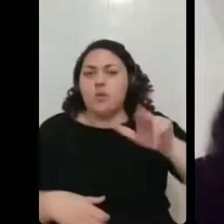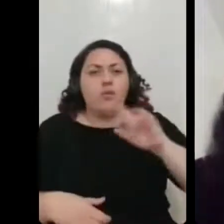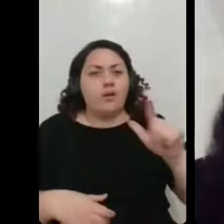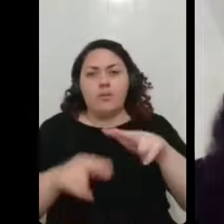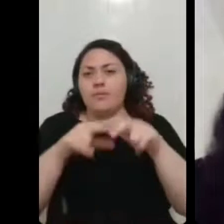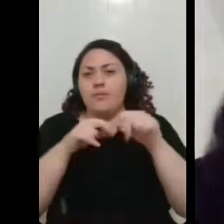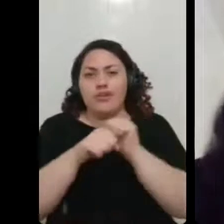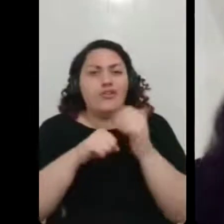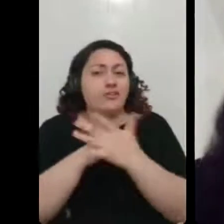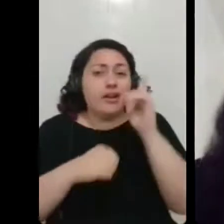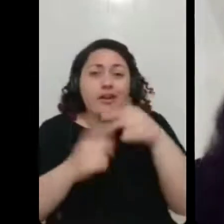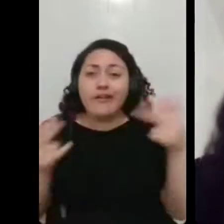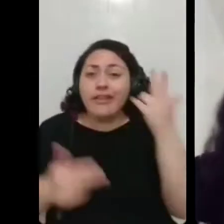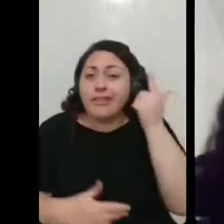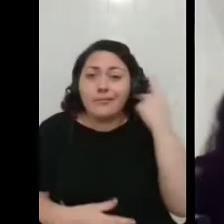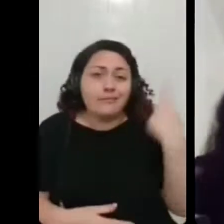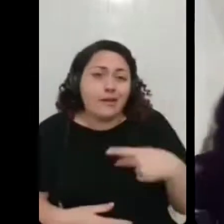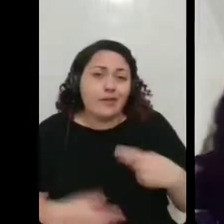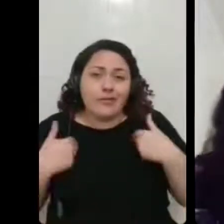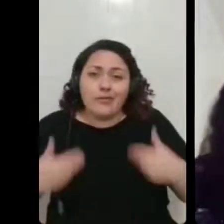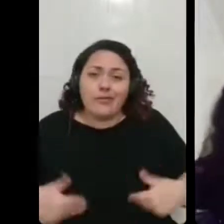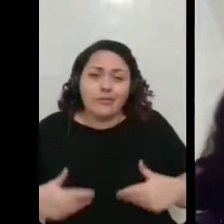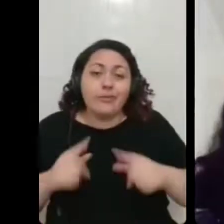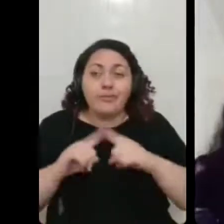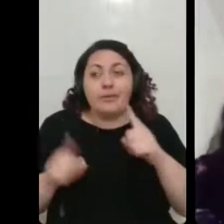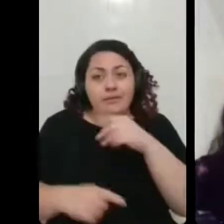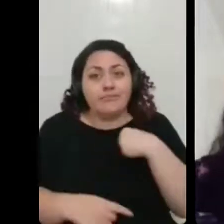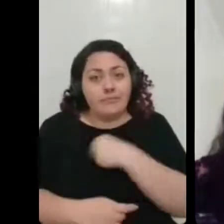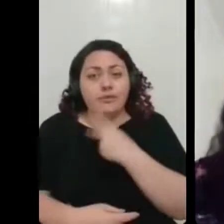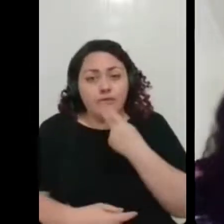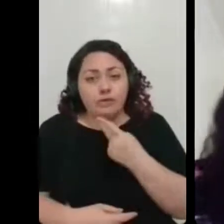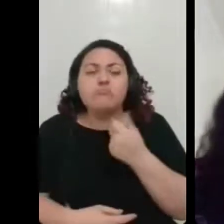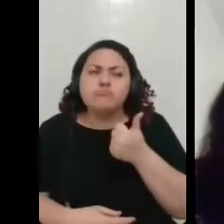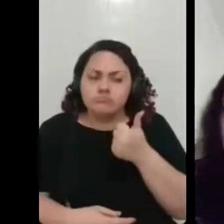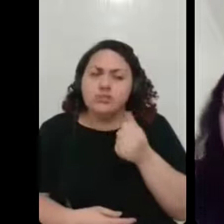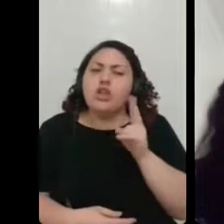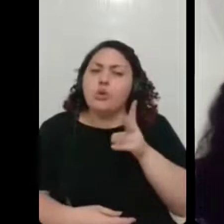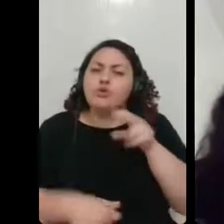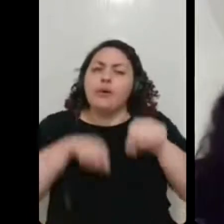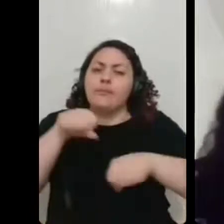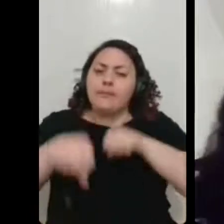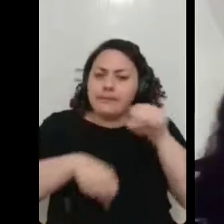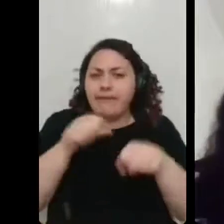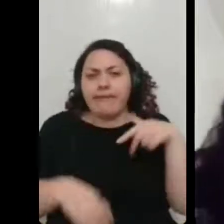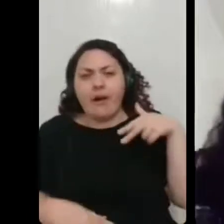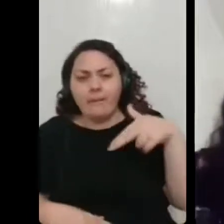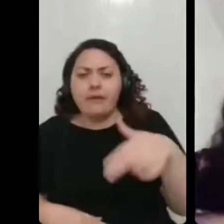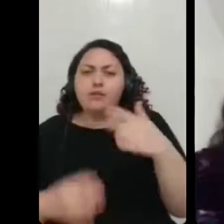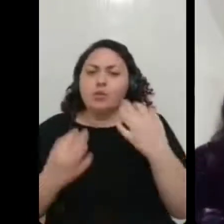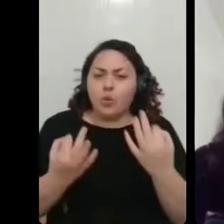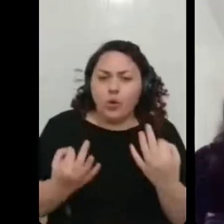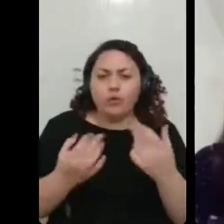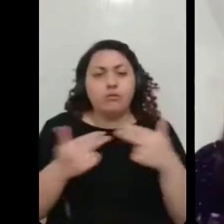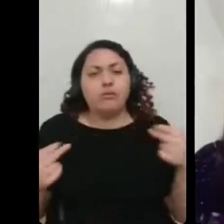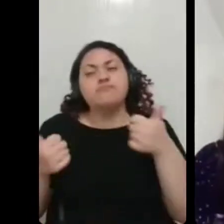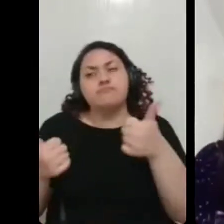são do dia a dia. Não era nada a ver. Mas o médico disse, continua andando de bicicleta, fazendo caminhada, yoga. Então, assim,